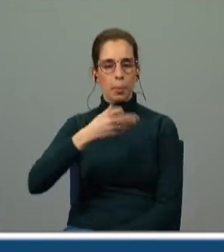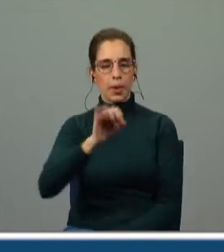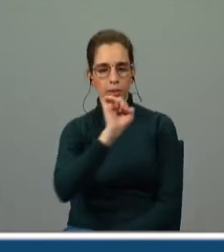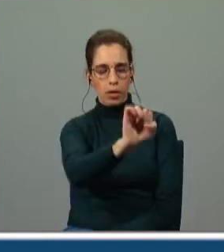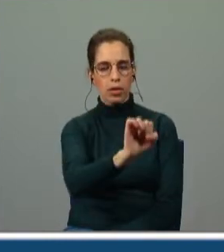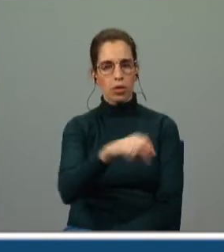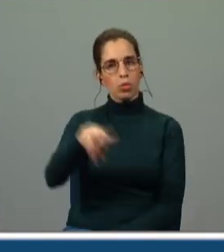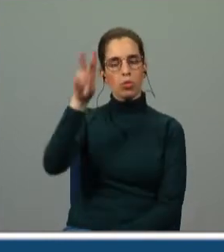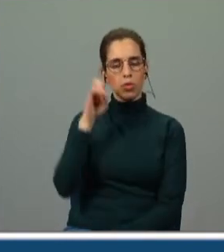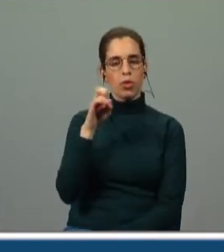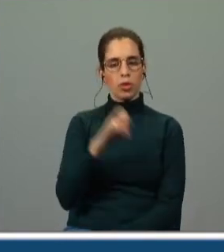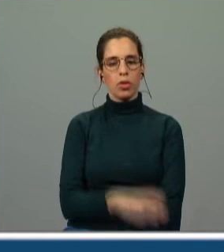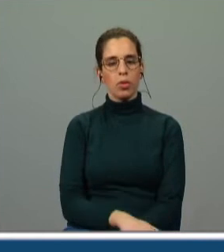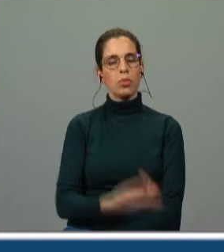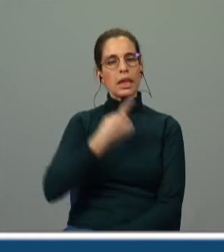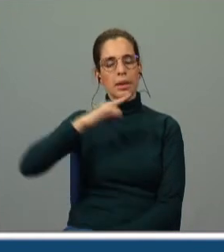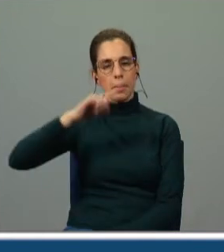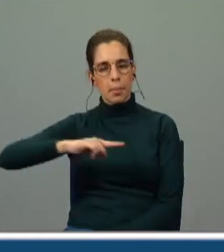por muito grande espaço repetistes